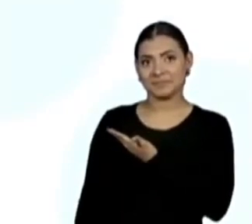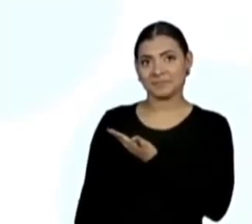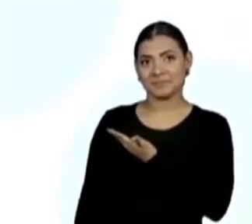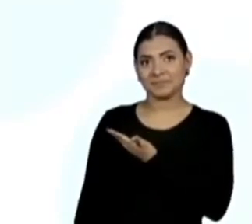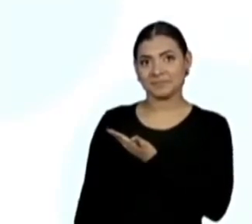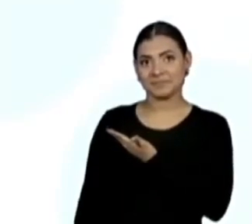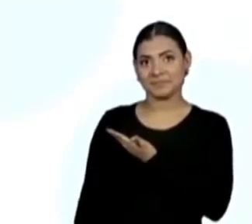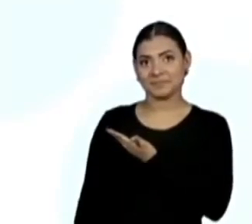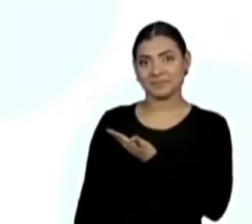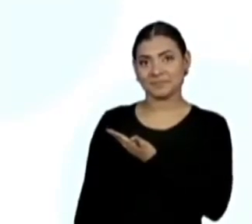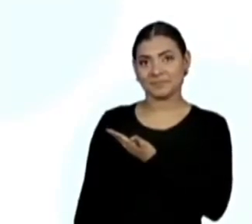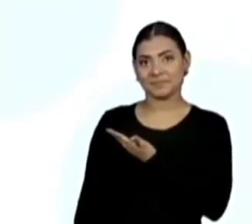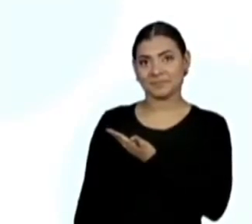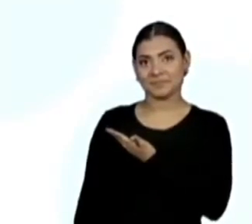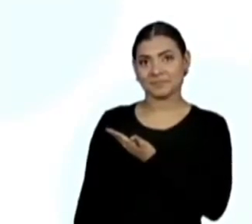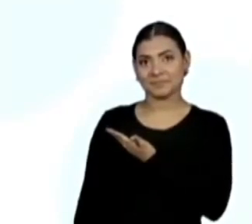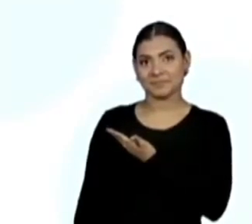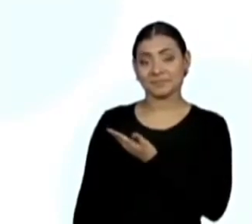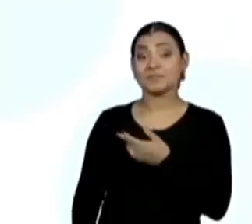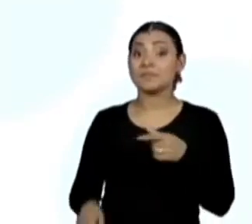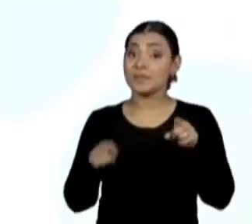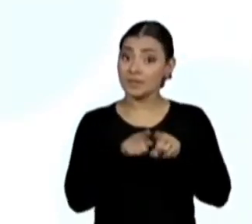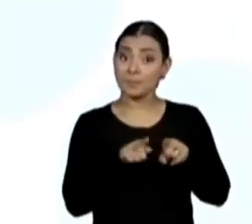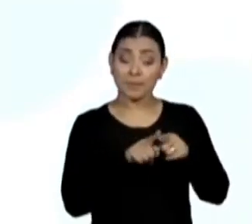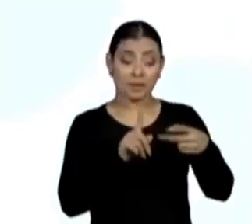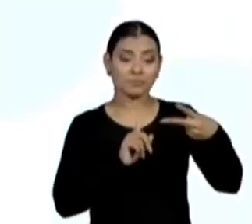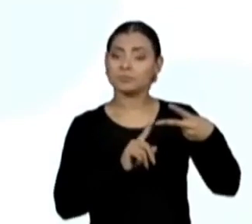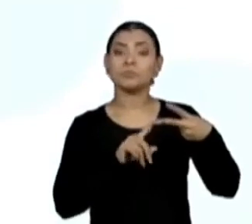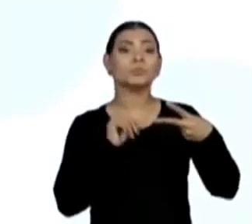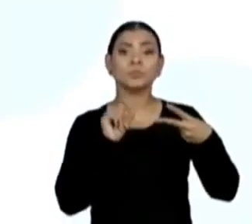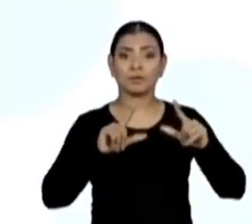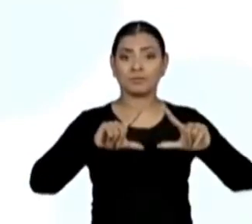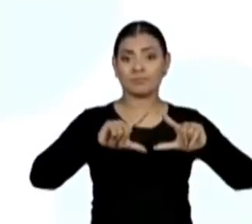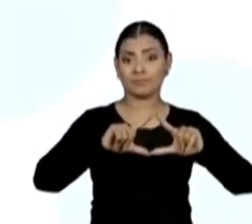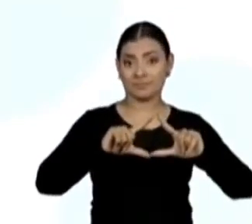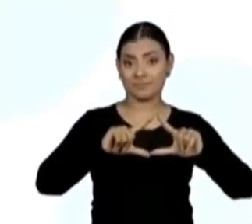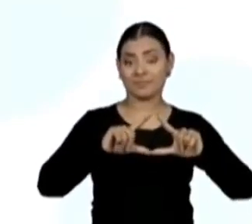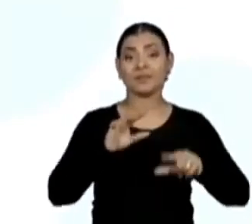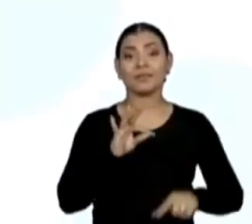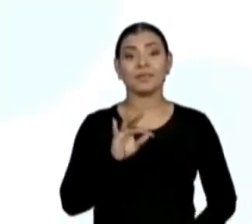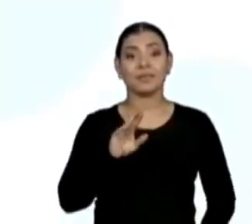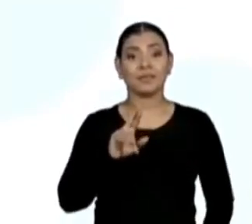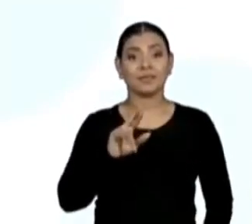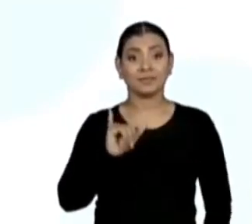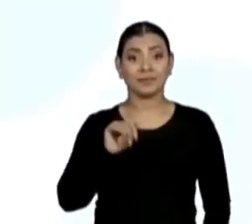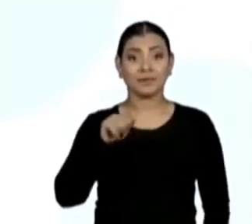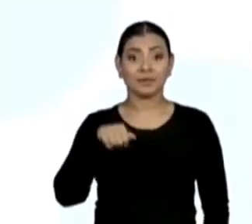pentágono e temos um triângulo.